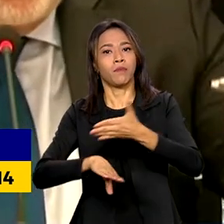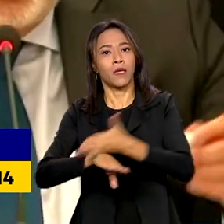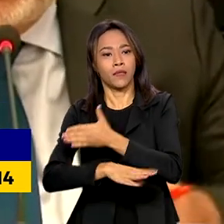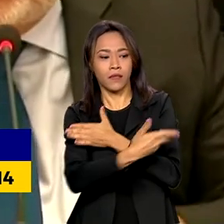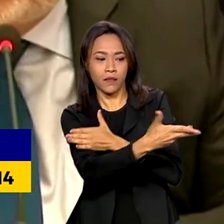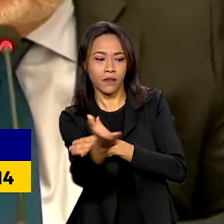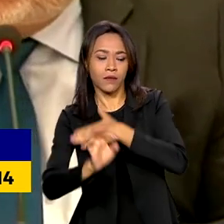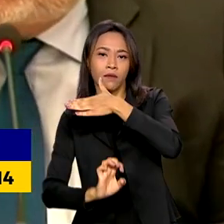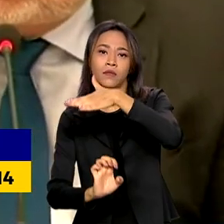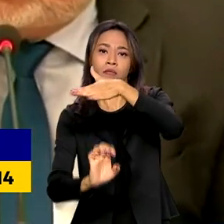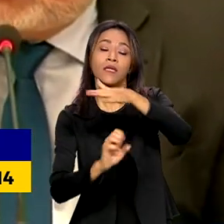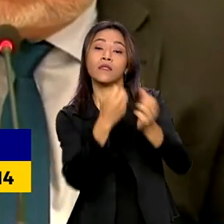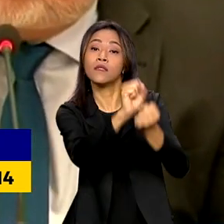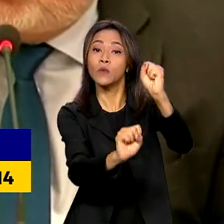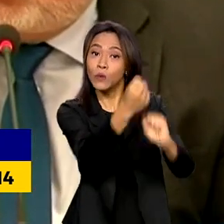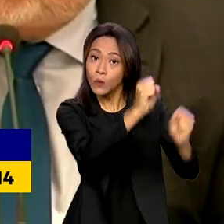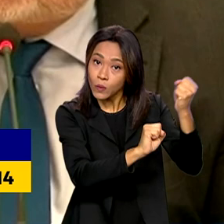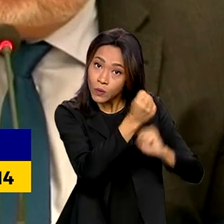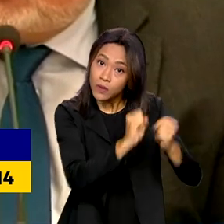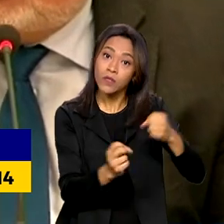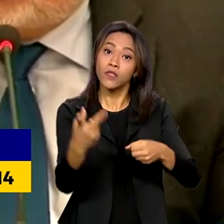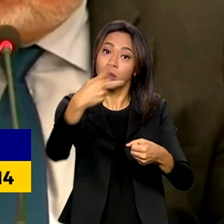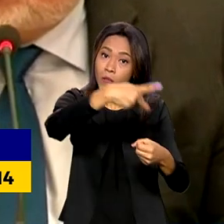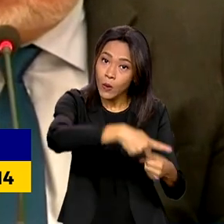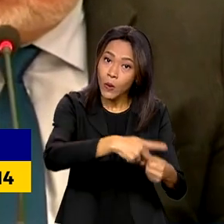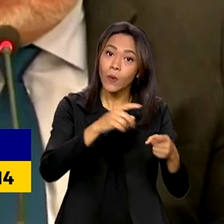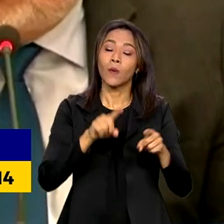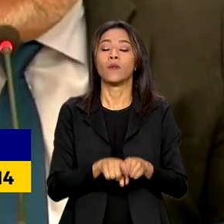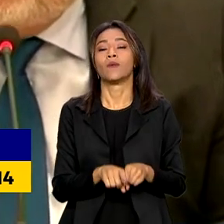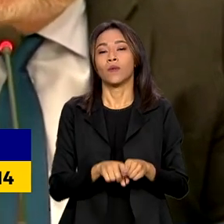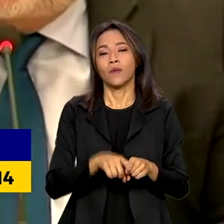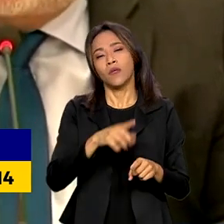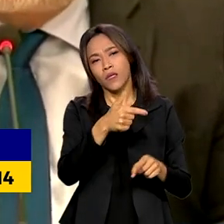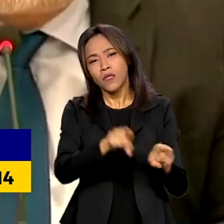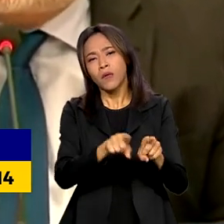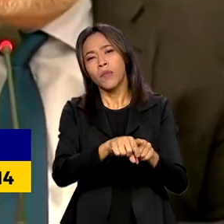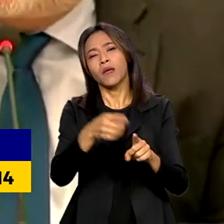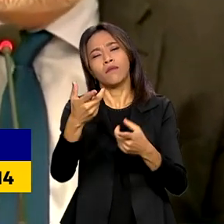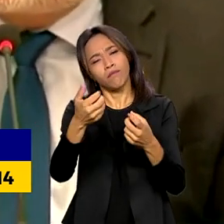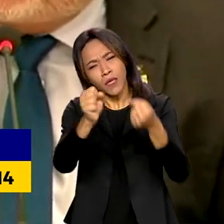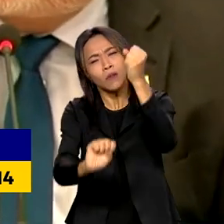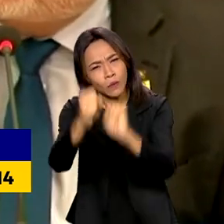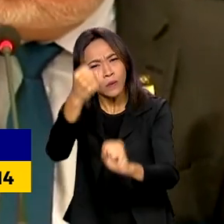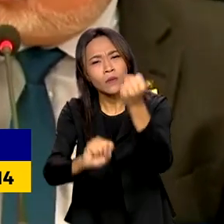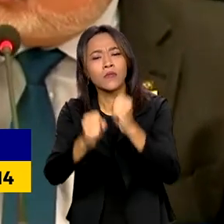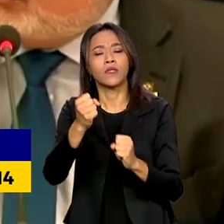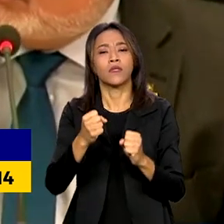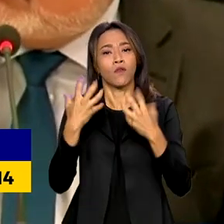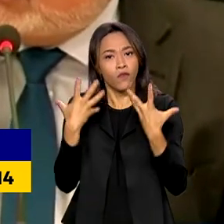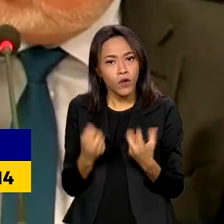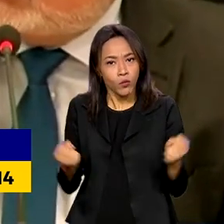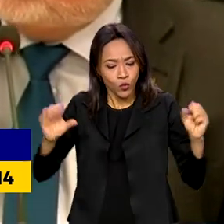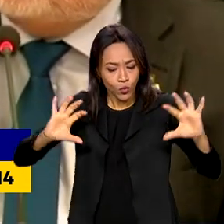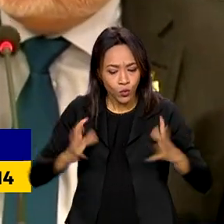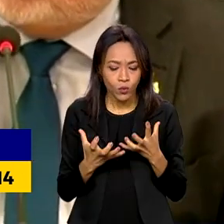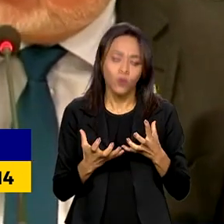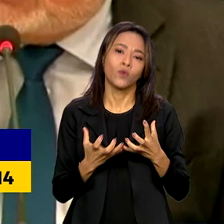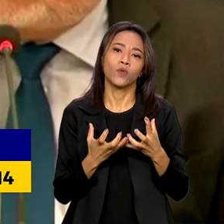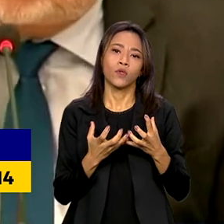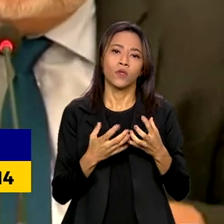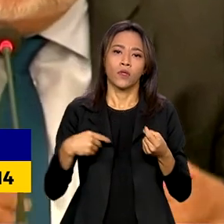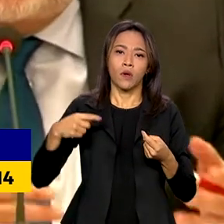tanto para refino quanto para nossas plataformas, nossa produção. Então nós vamos ter que criar juntos, banco,